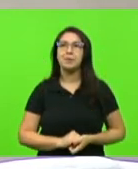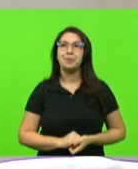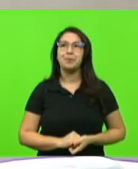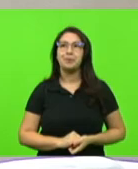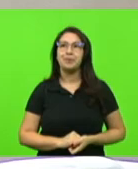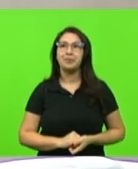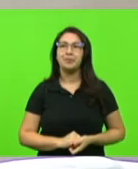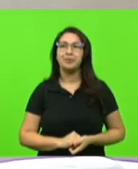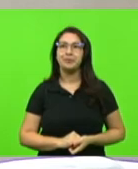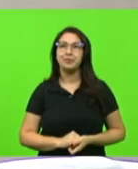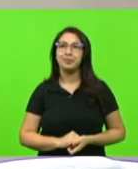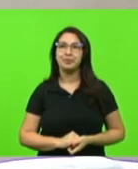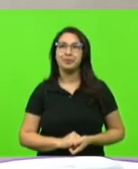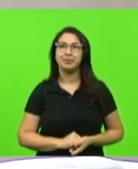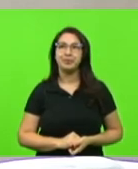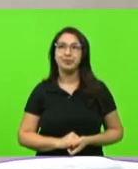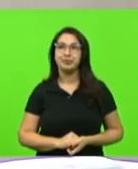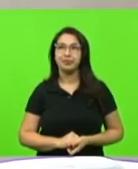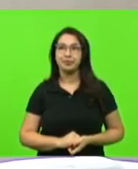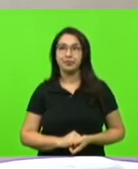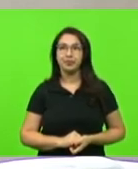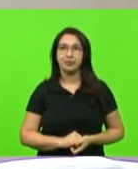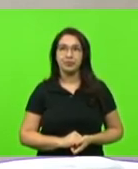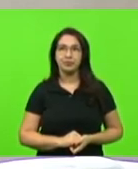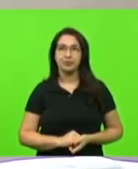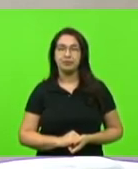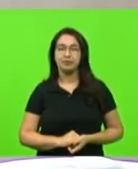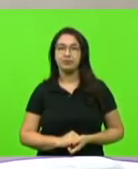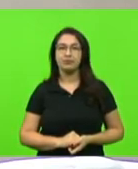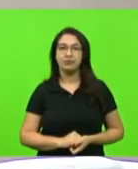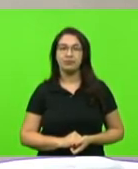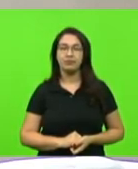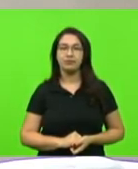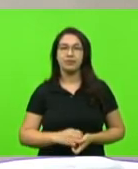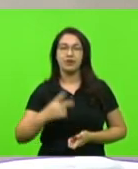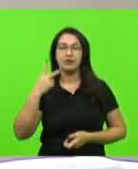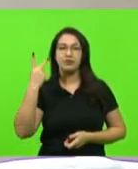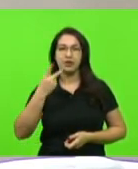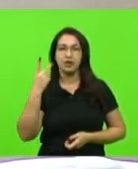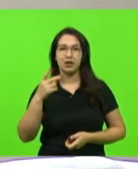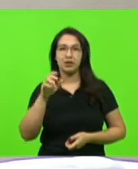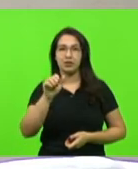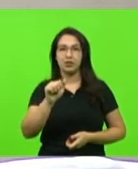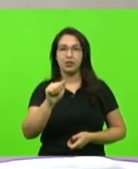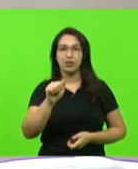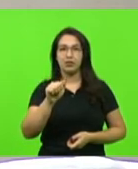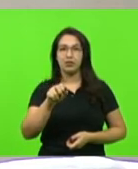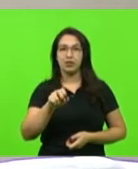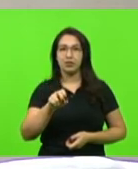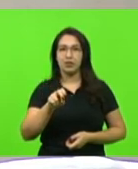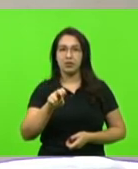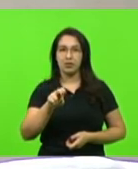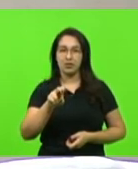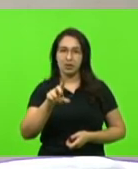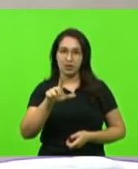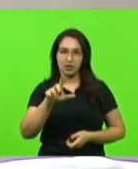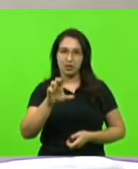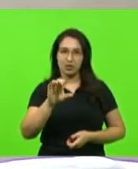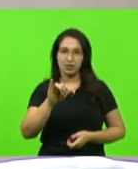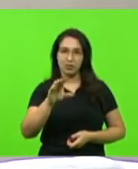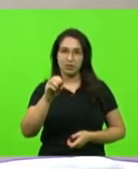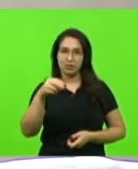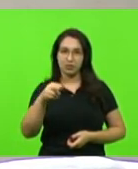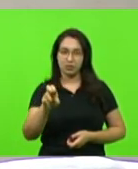deputado, sem problema nenhum. Nosso vereador Alcione, do nosso partido, o Partido Liberal